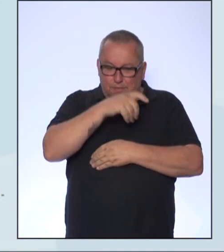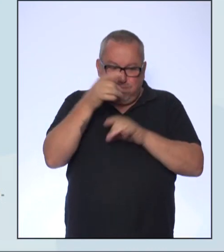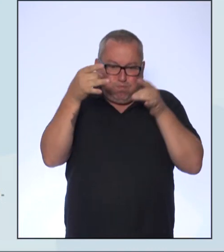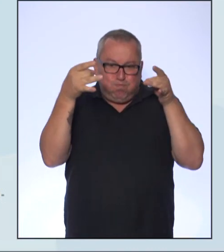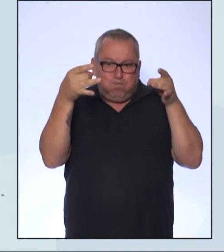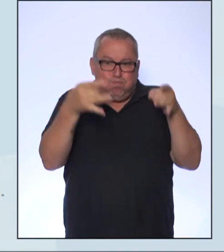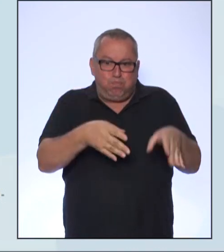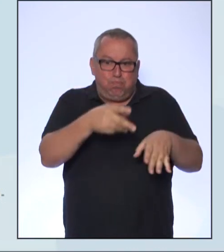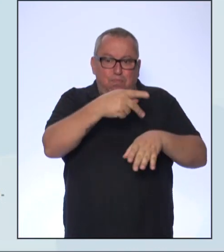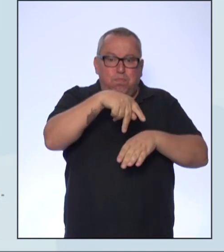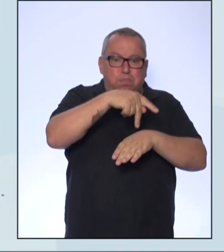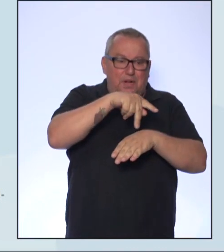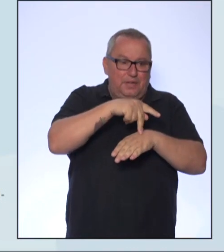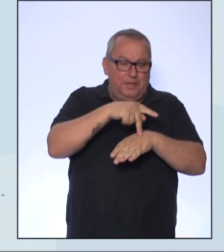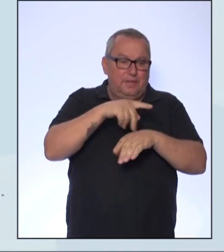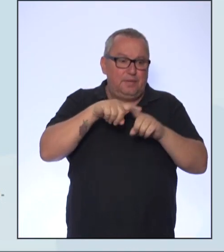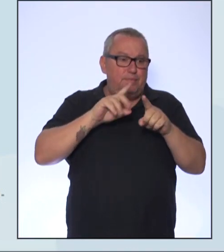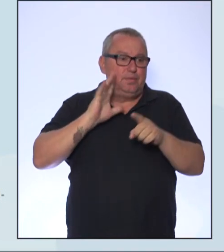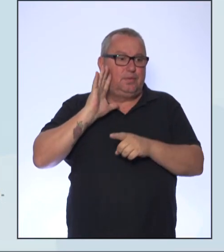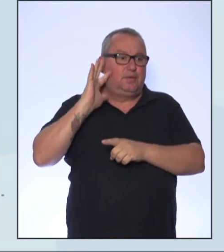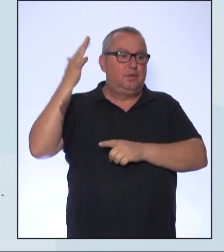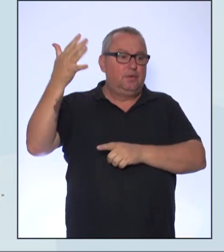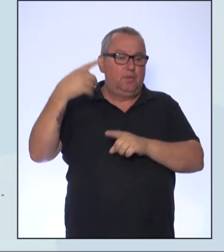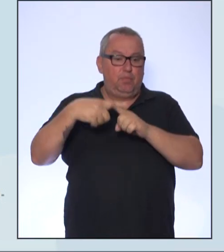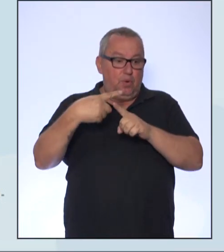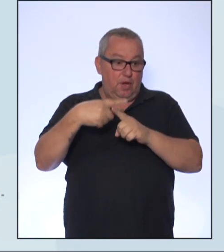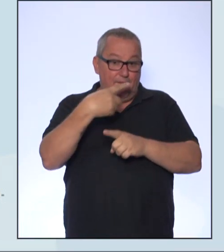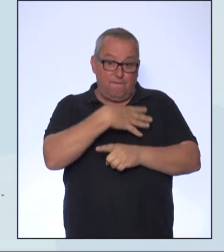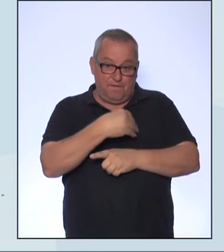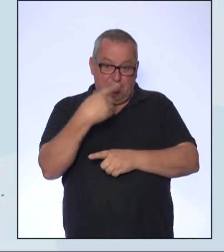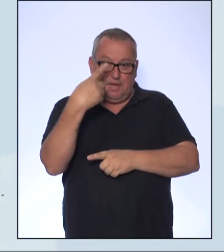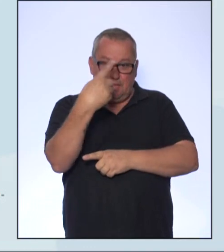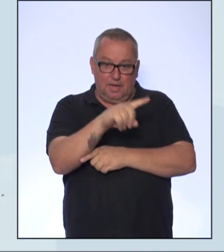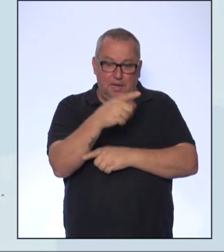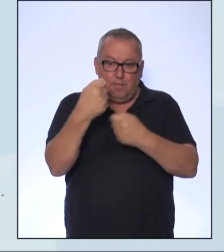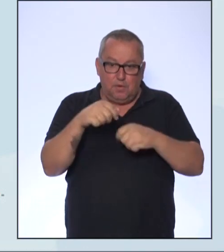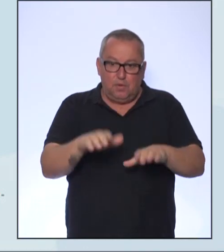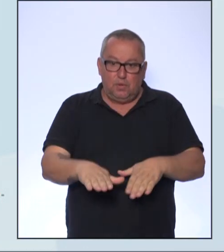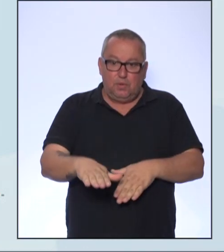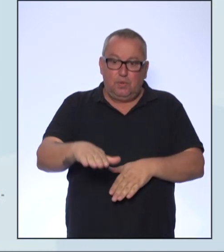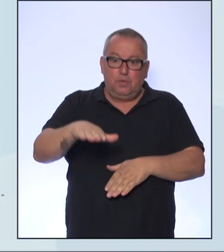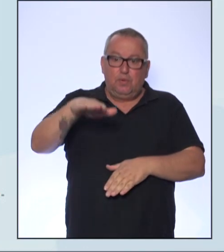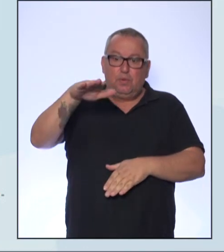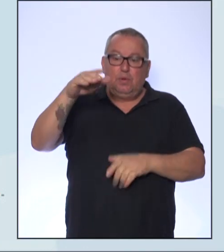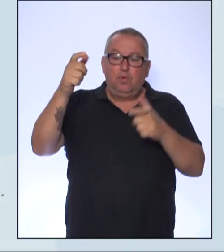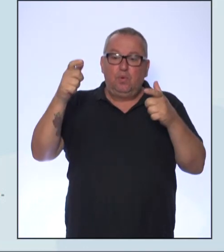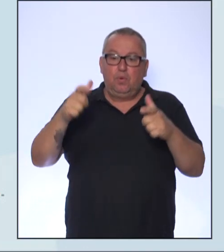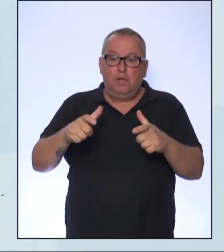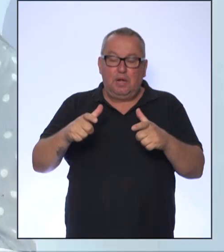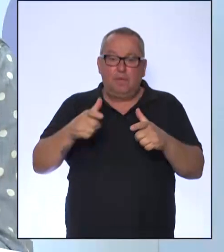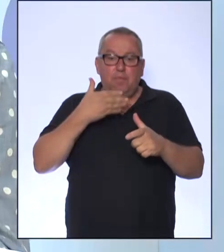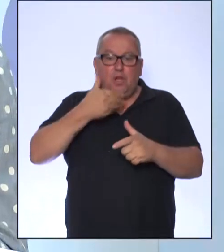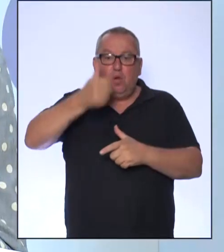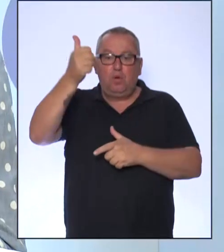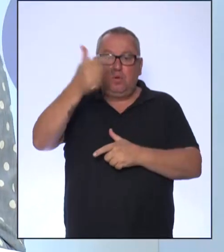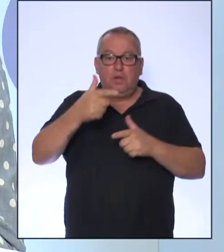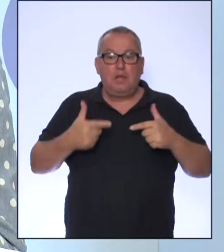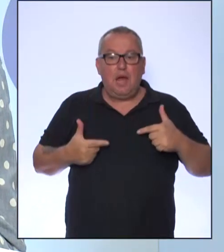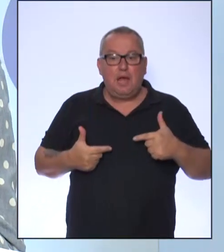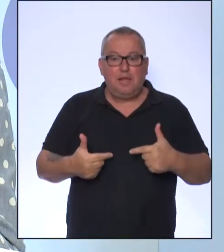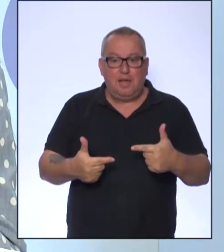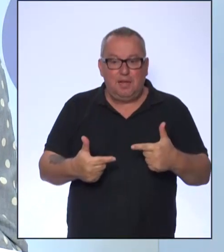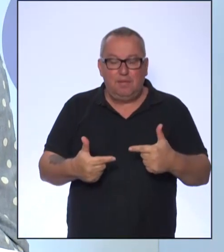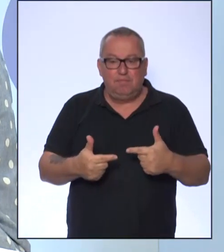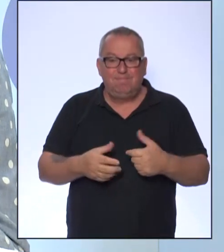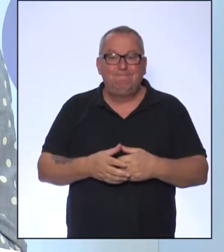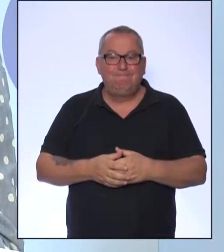tomada pela forte convicção de que suas filhas deveriam crescer fora de um ambiente de guerra. Olha